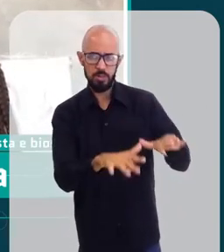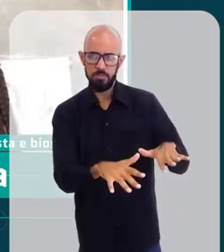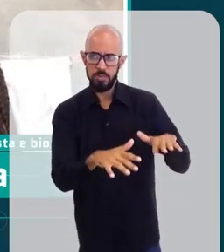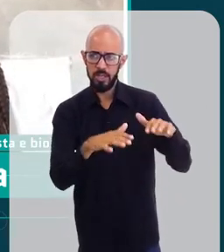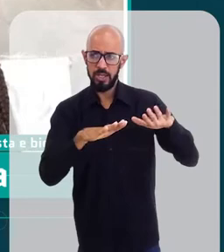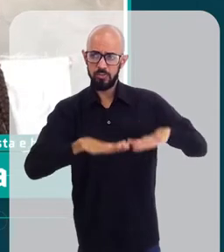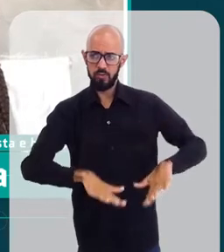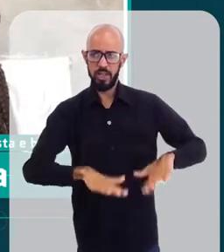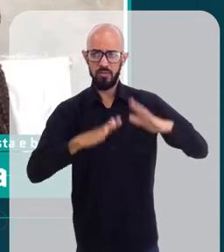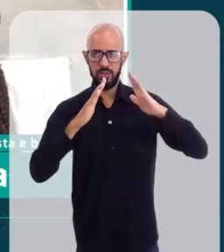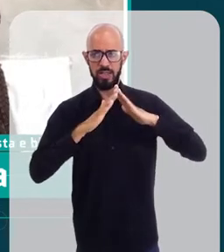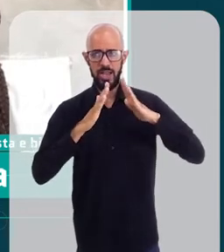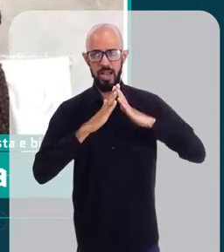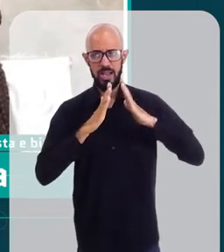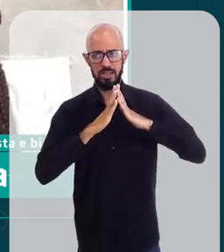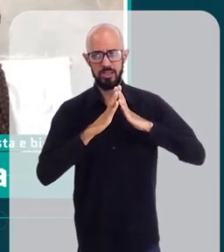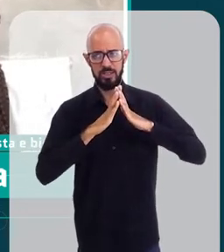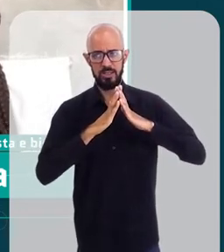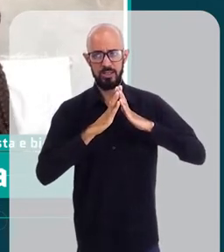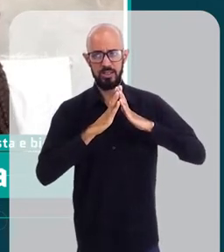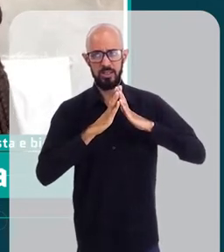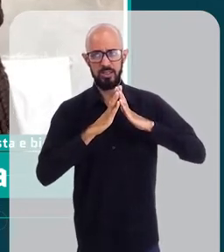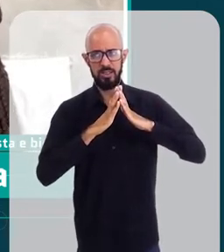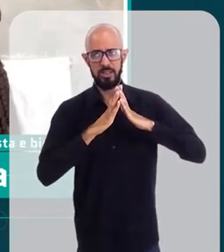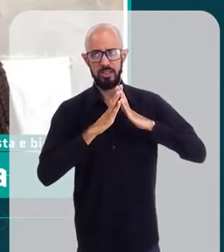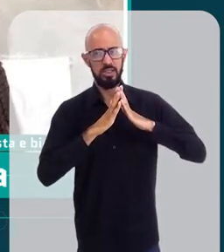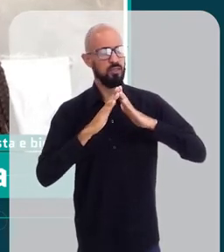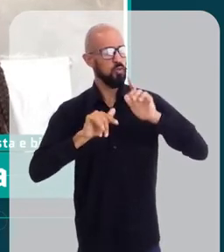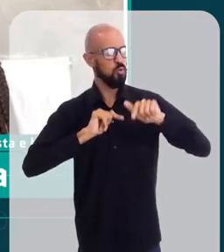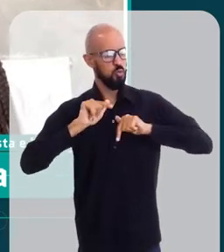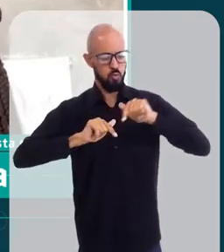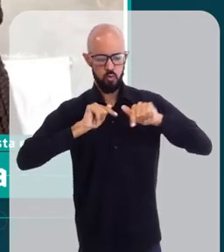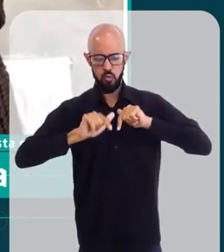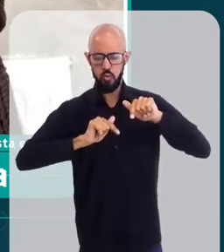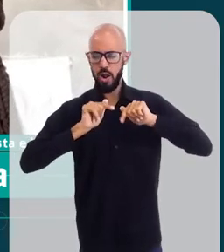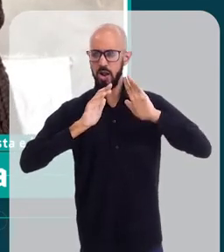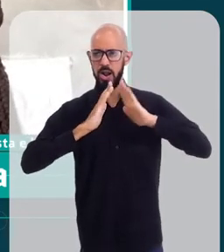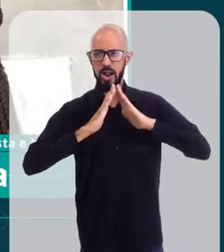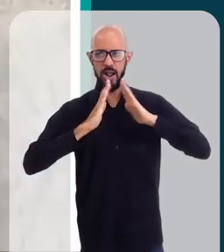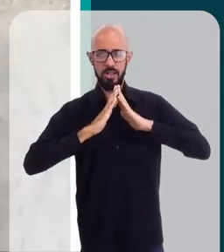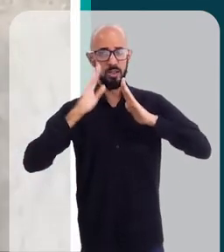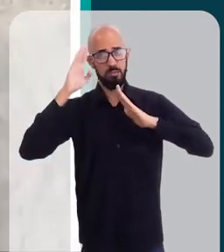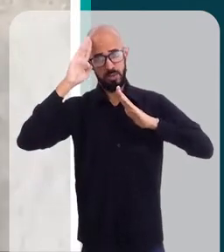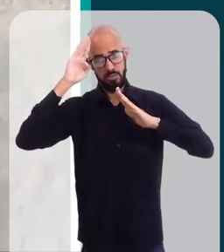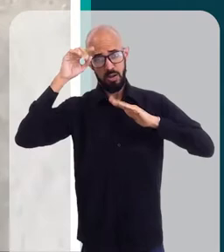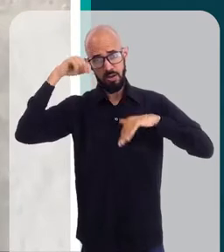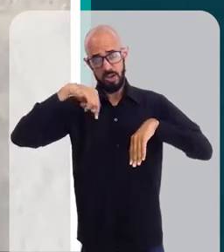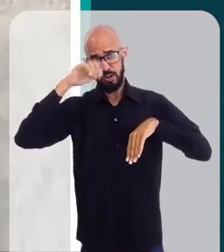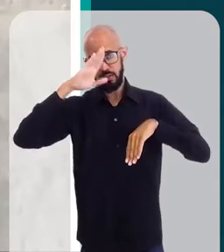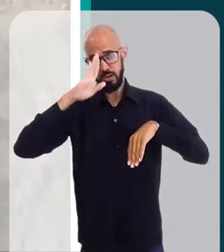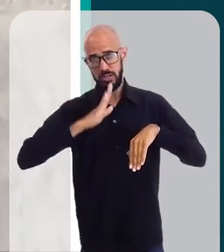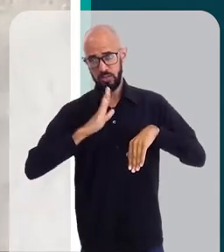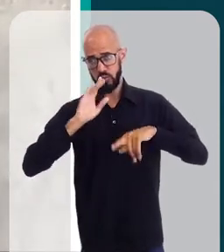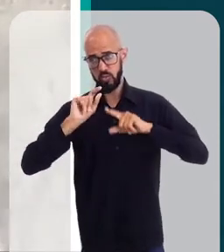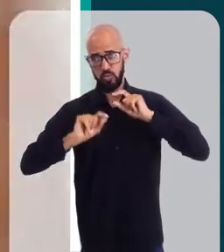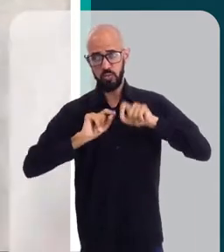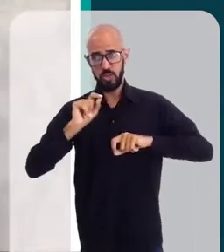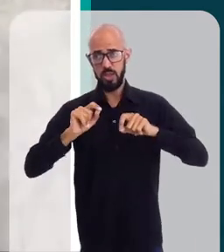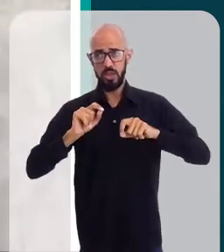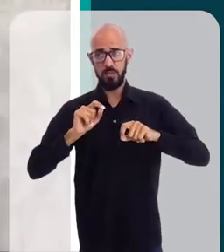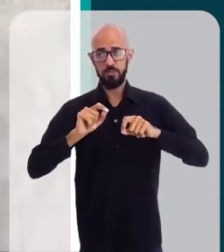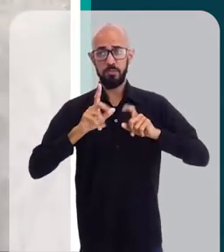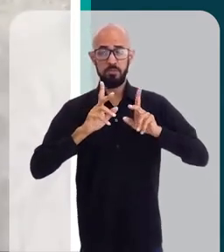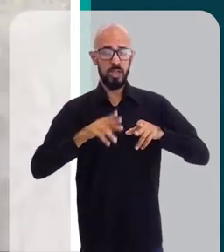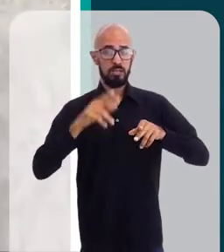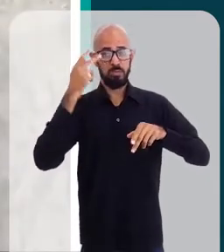ficaram em casa e foi criado, né? Foi instalado o home office com mais ênfase, principalmente aqui no Brasil. Mesmo aquelas